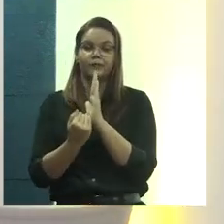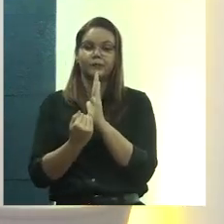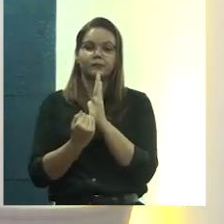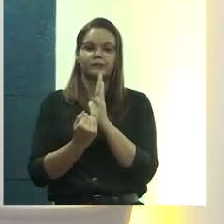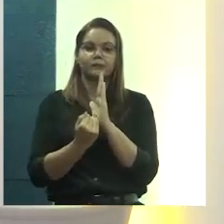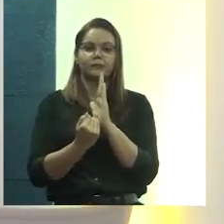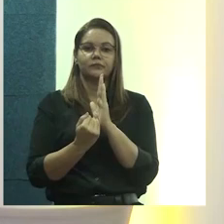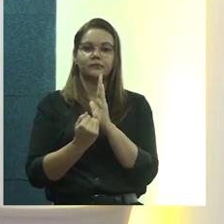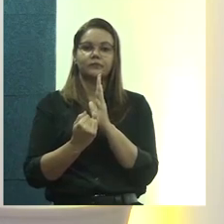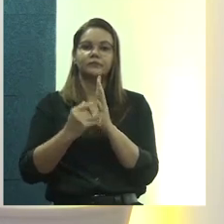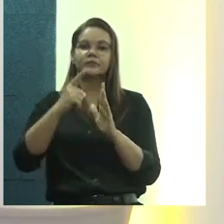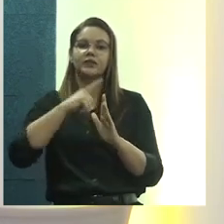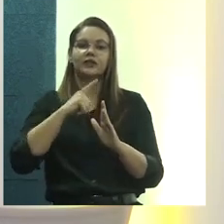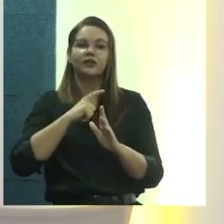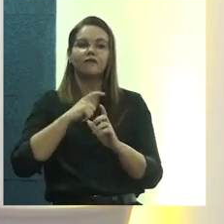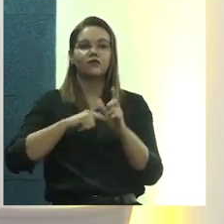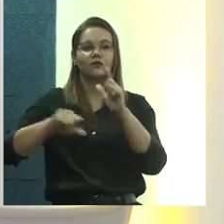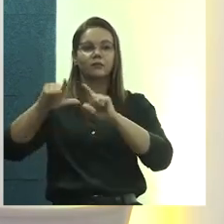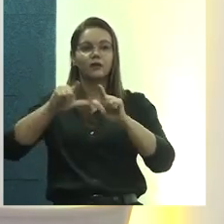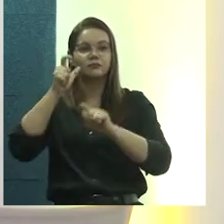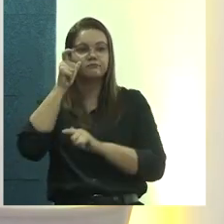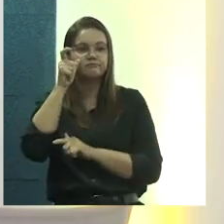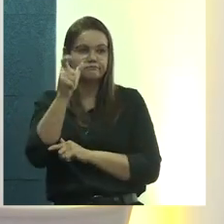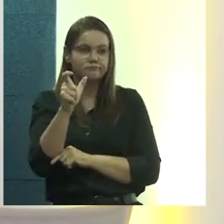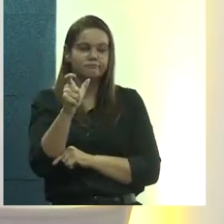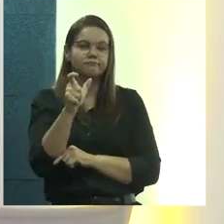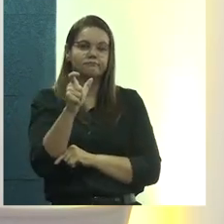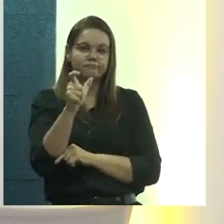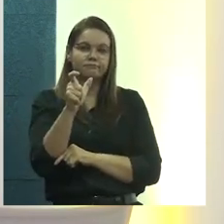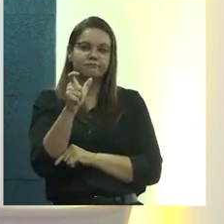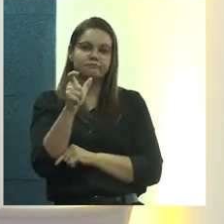um trabalho muito interessante e que foi